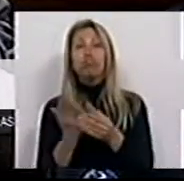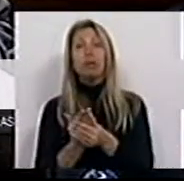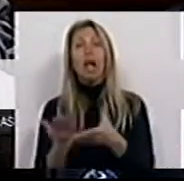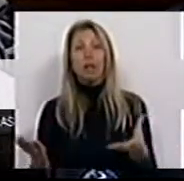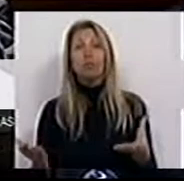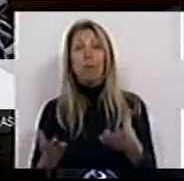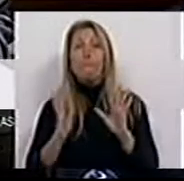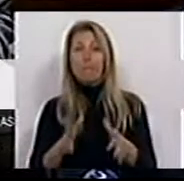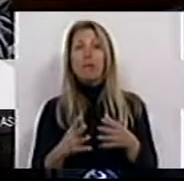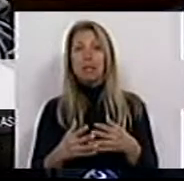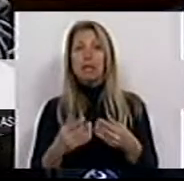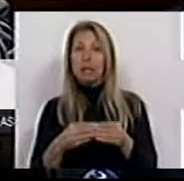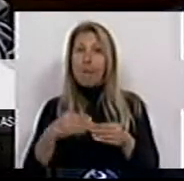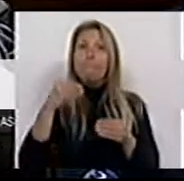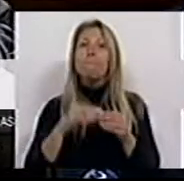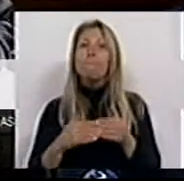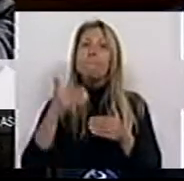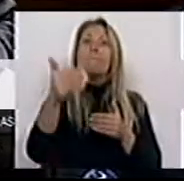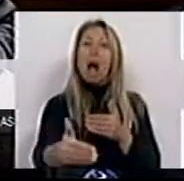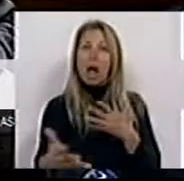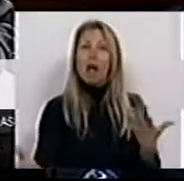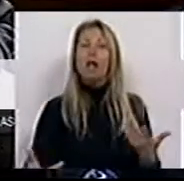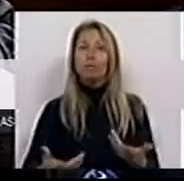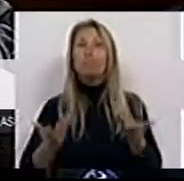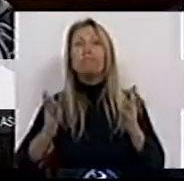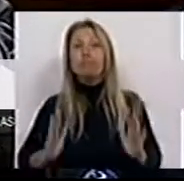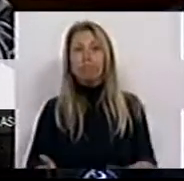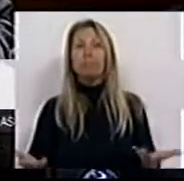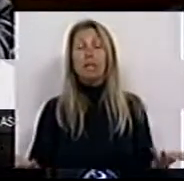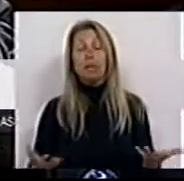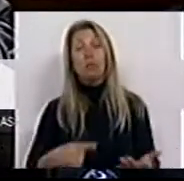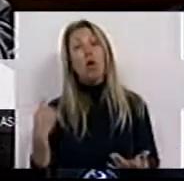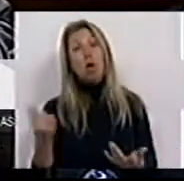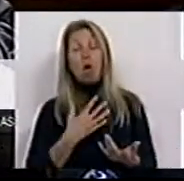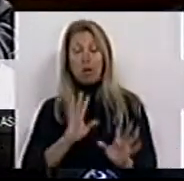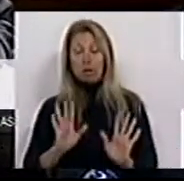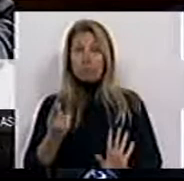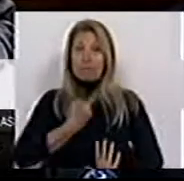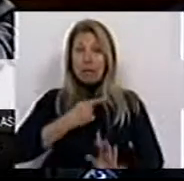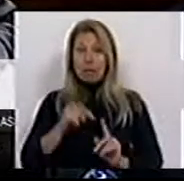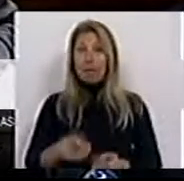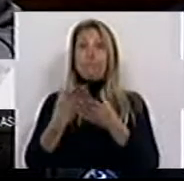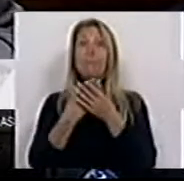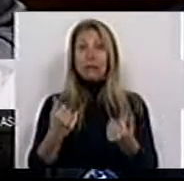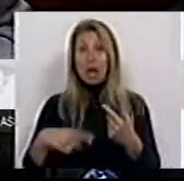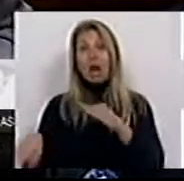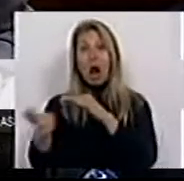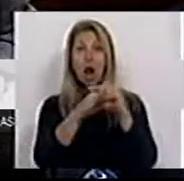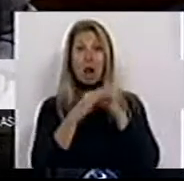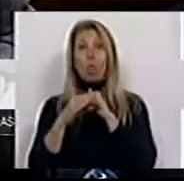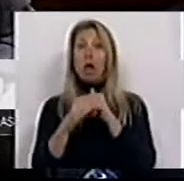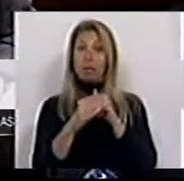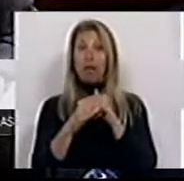sempre mais longe. Nós devemos ser, nestas matérias da igualdade, sempre